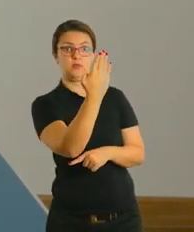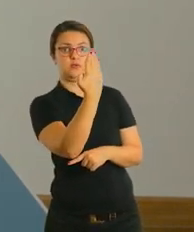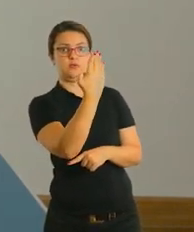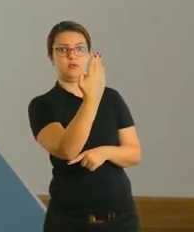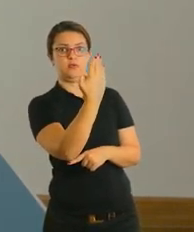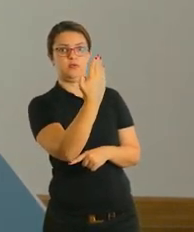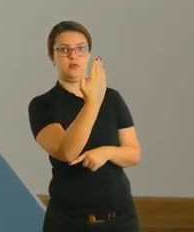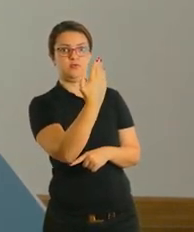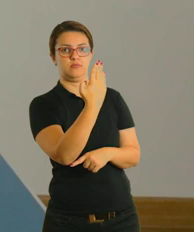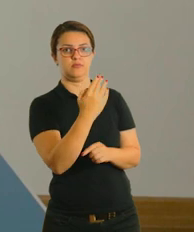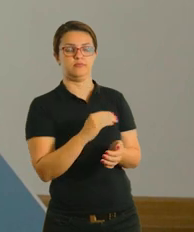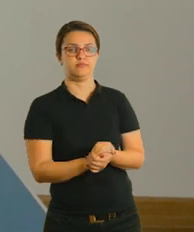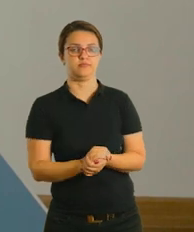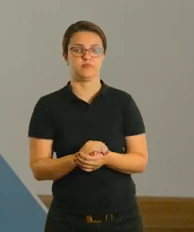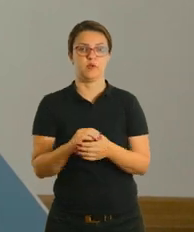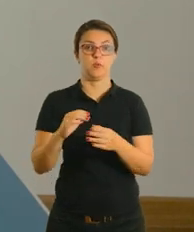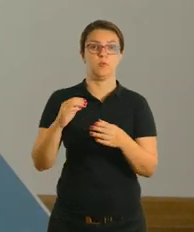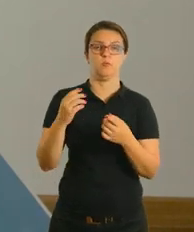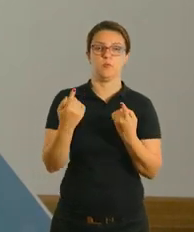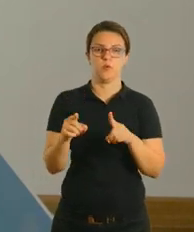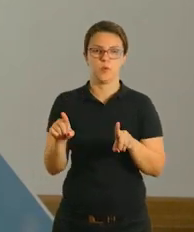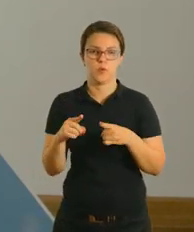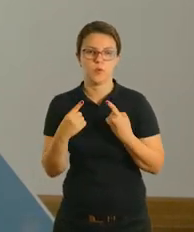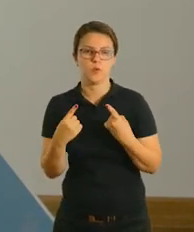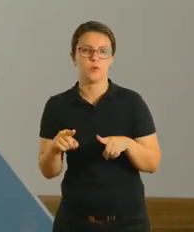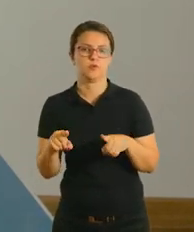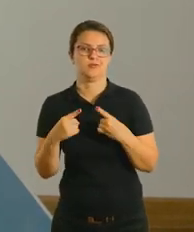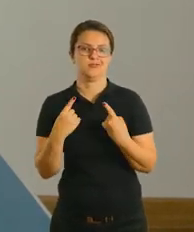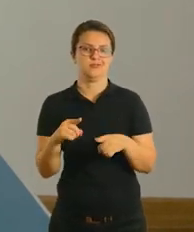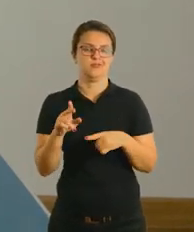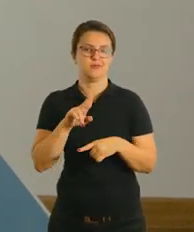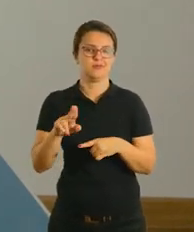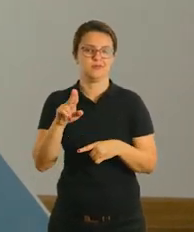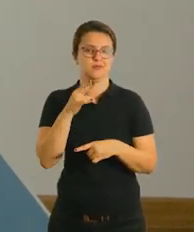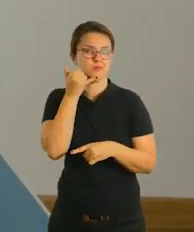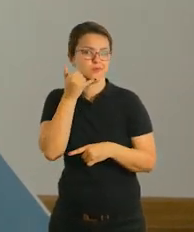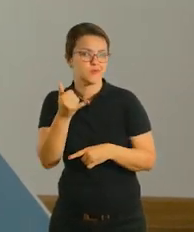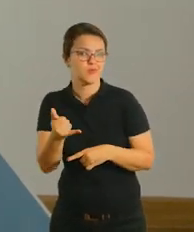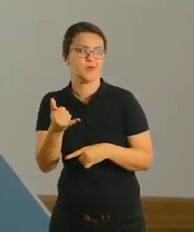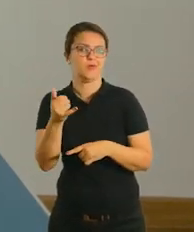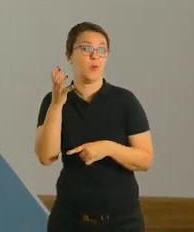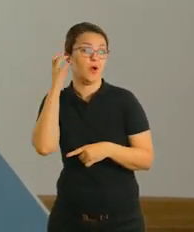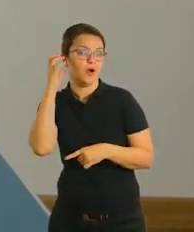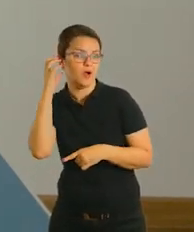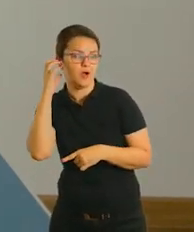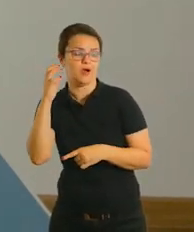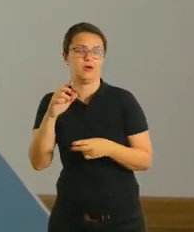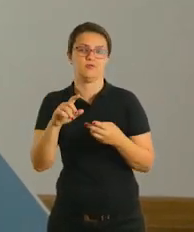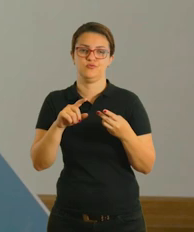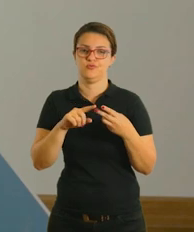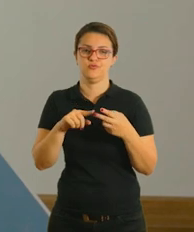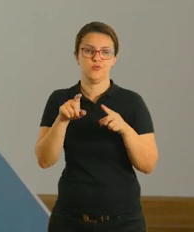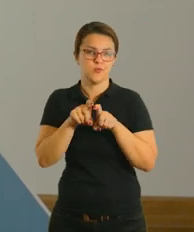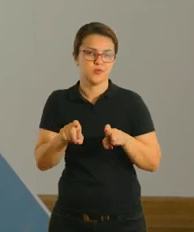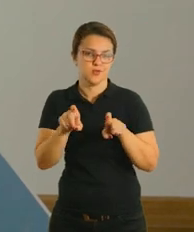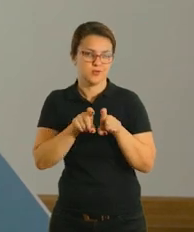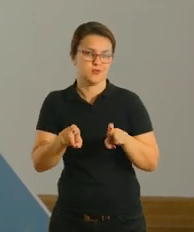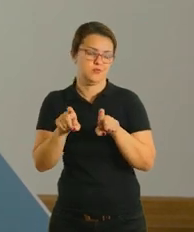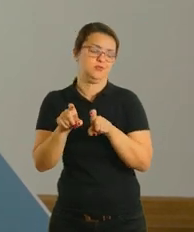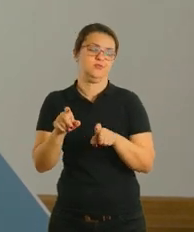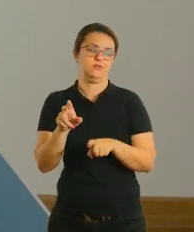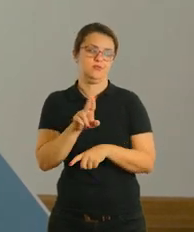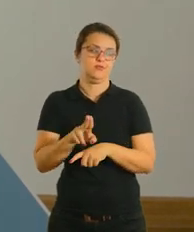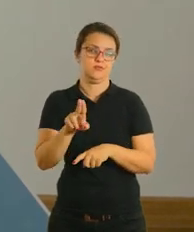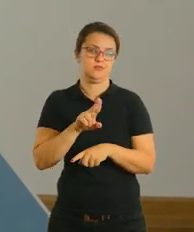Você vai precisar também de música, pode ser aparelho de som, pode ser o celular, pendrive do computador, enfim, você pode